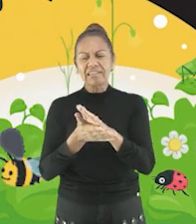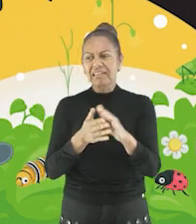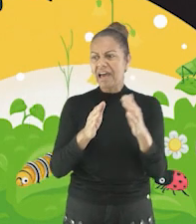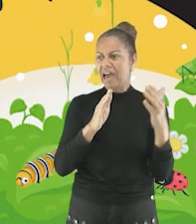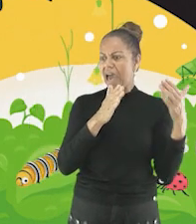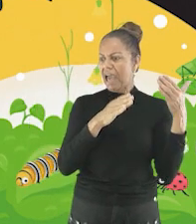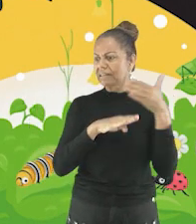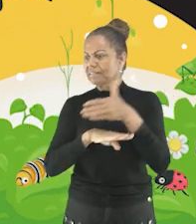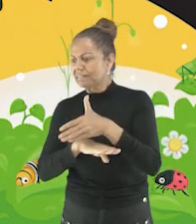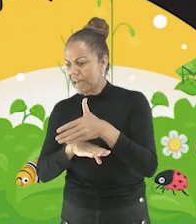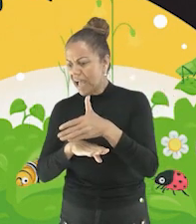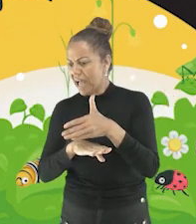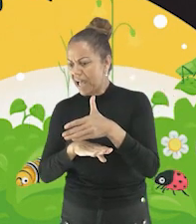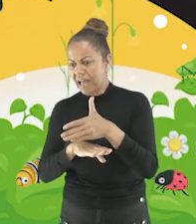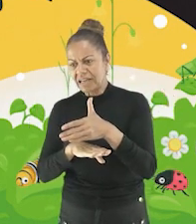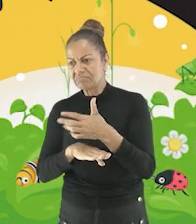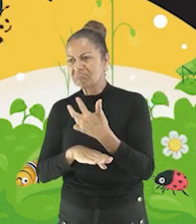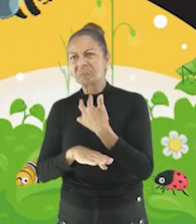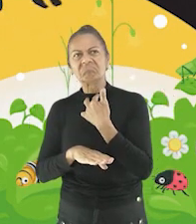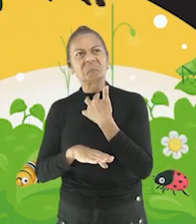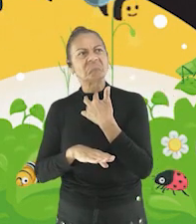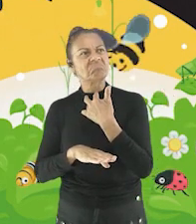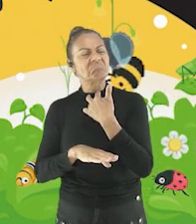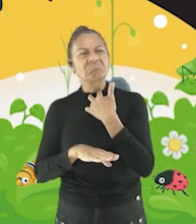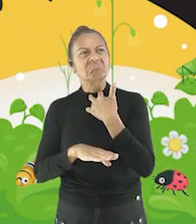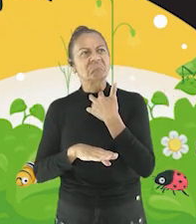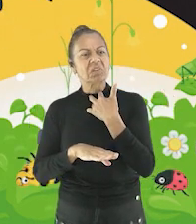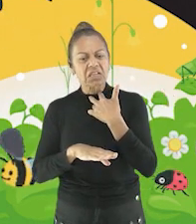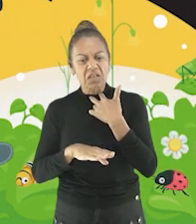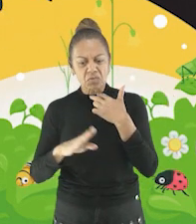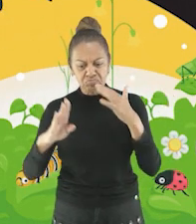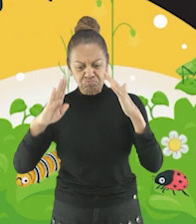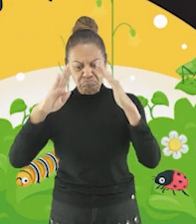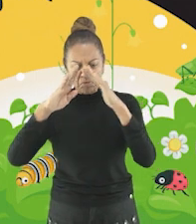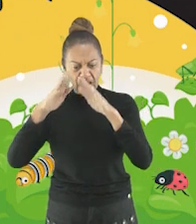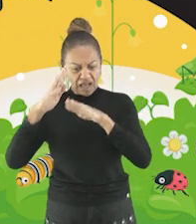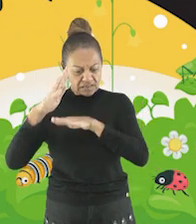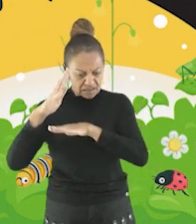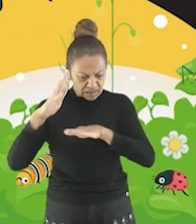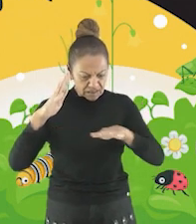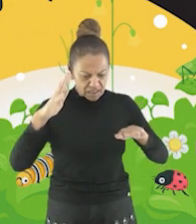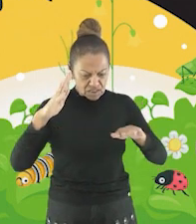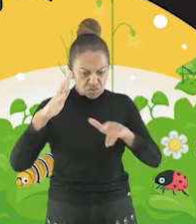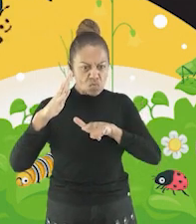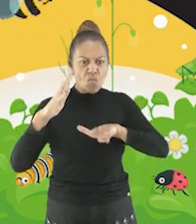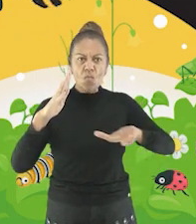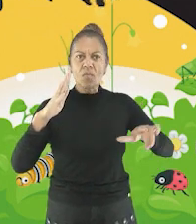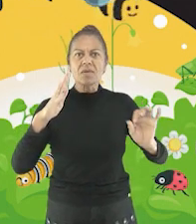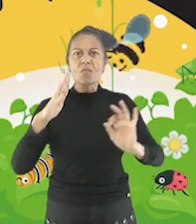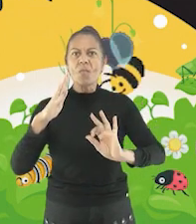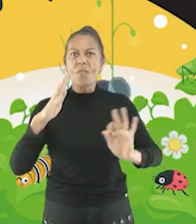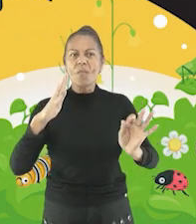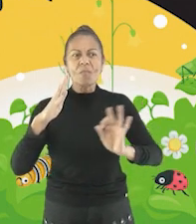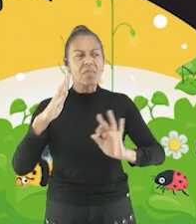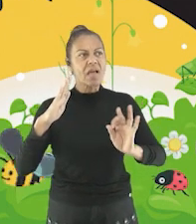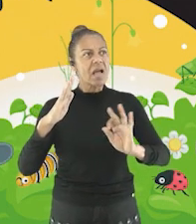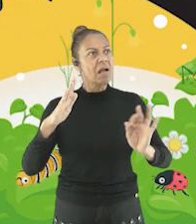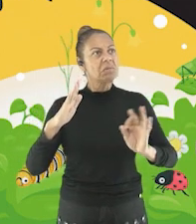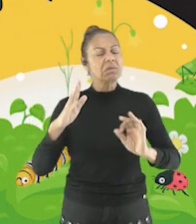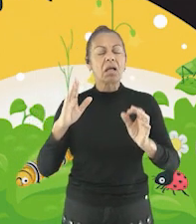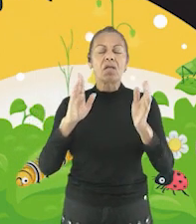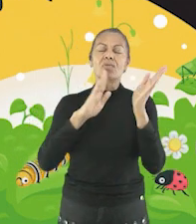Ninguém podia fazer pipí, porque penico não tinha ali.